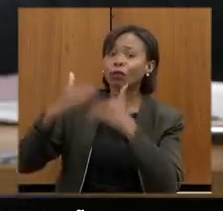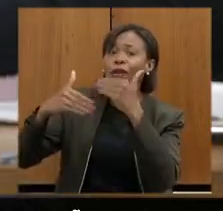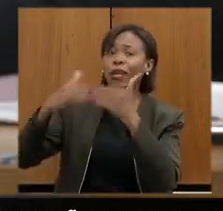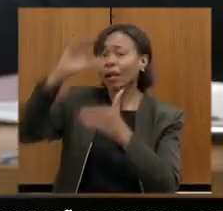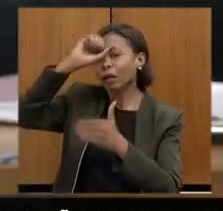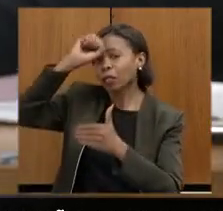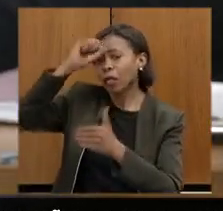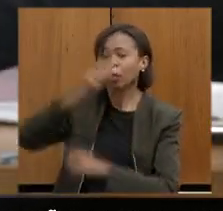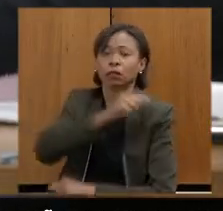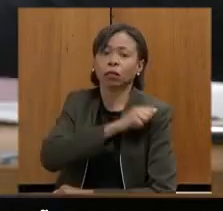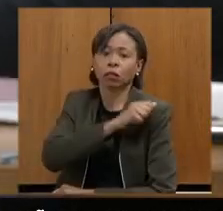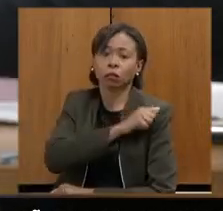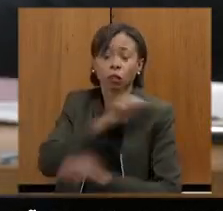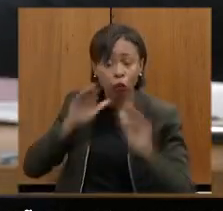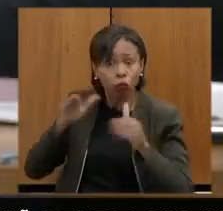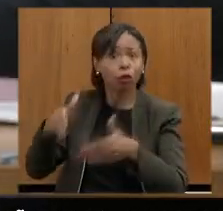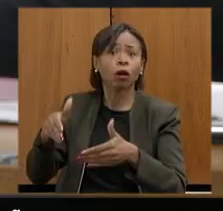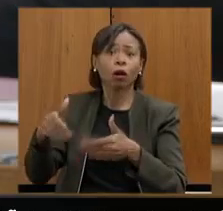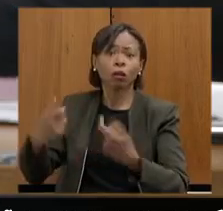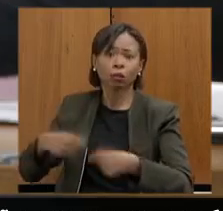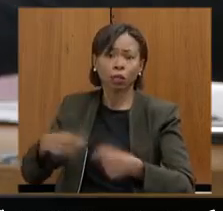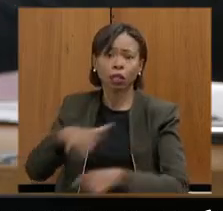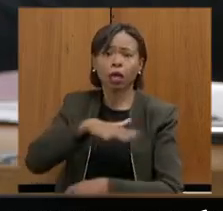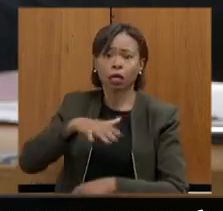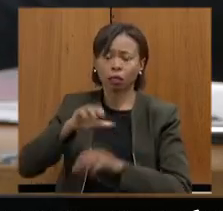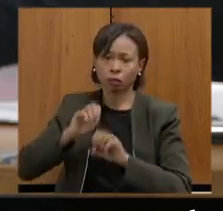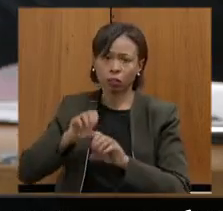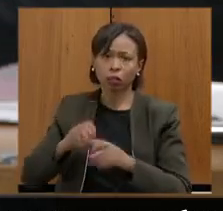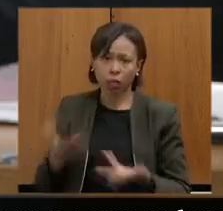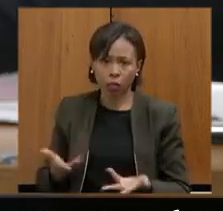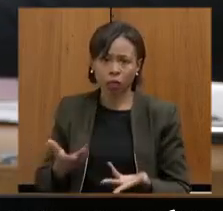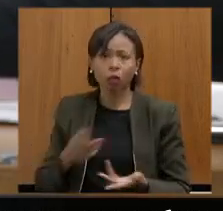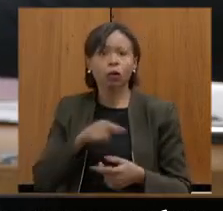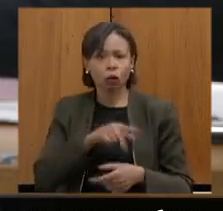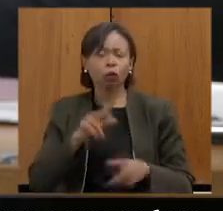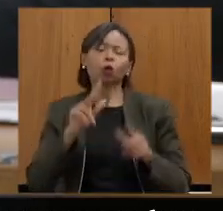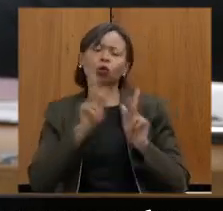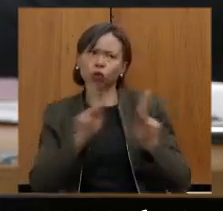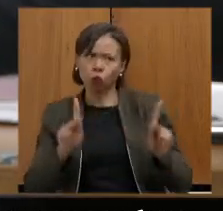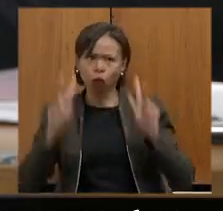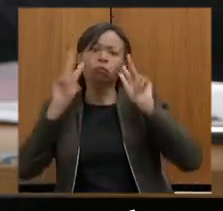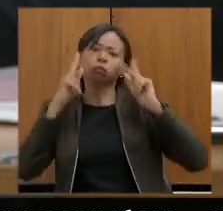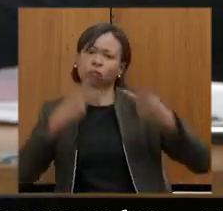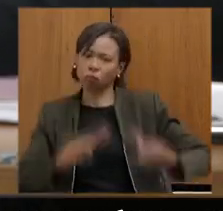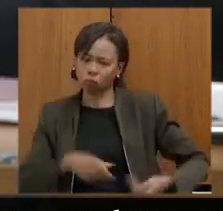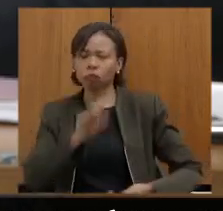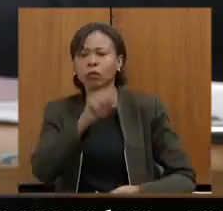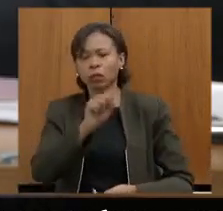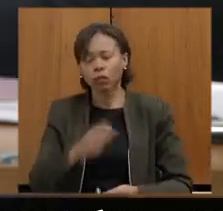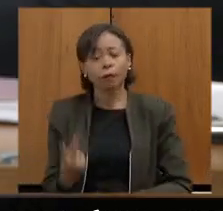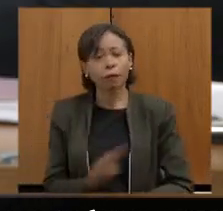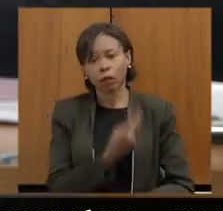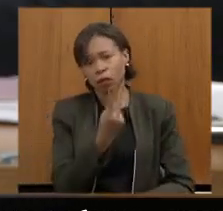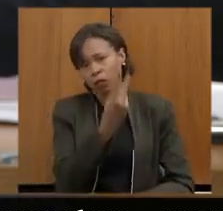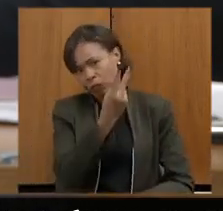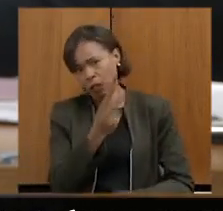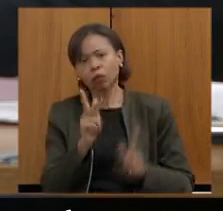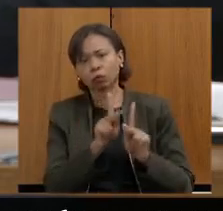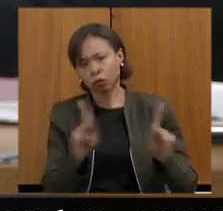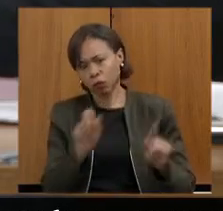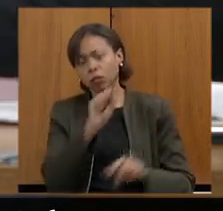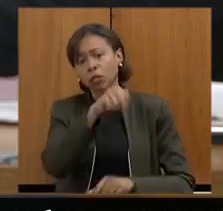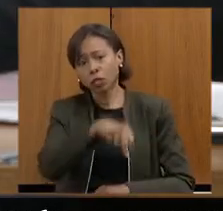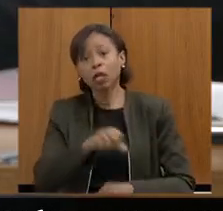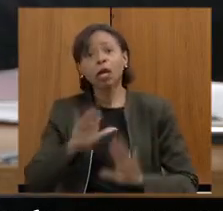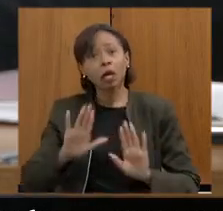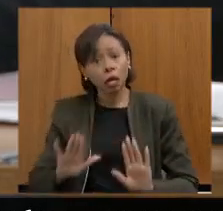educação deve ter. Isso passa, sim, pelo reconhecimento dos professores. Isso passa, sim, pela valorização. Não à toa, eu